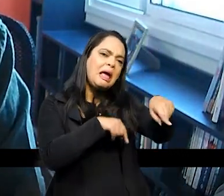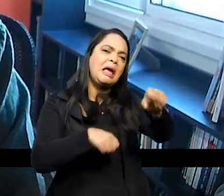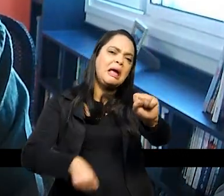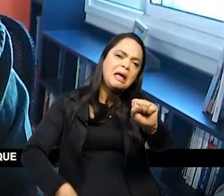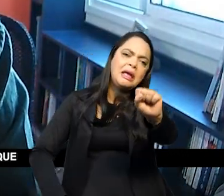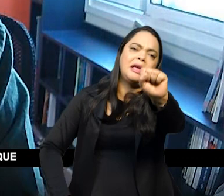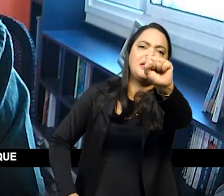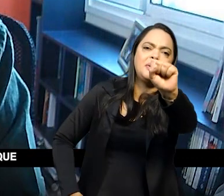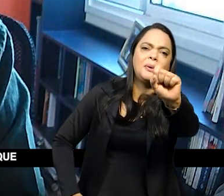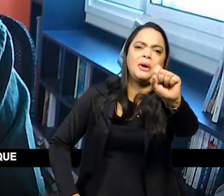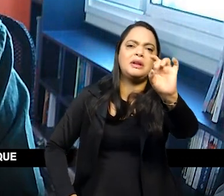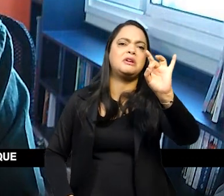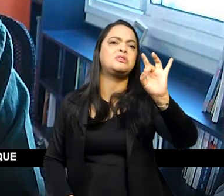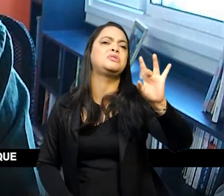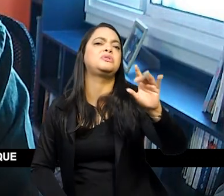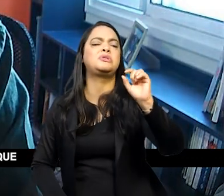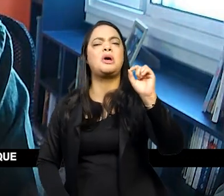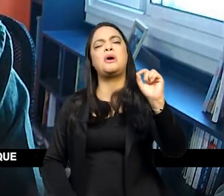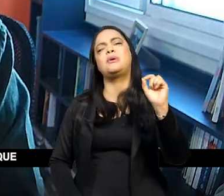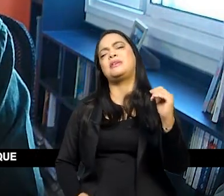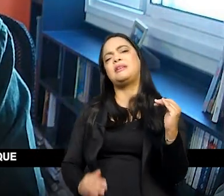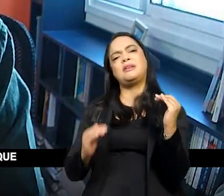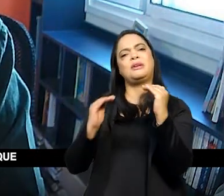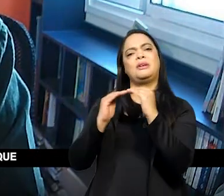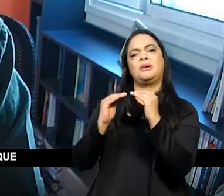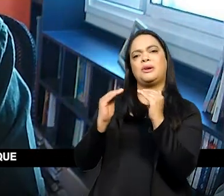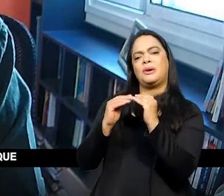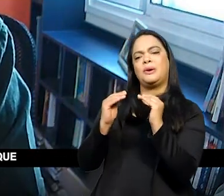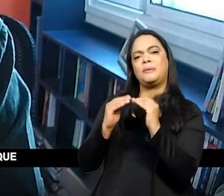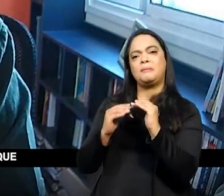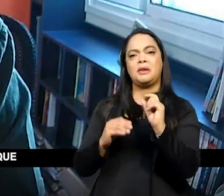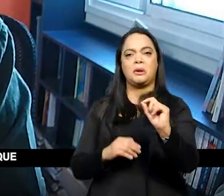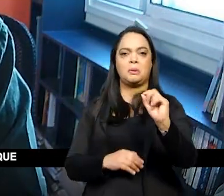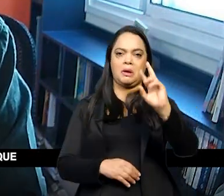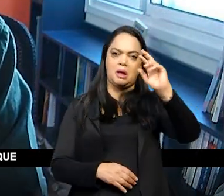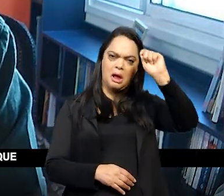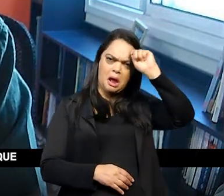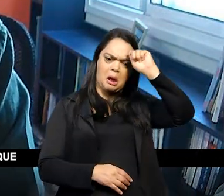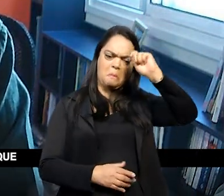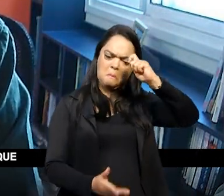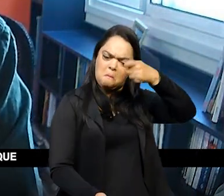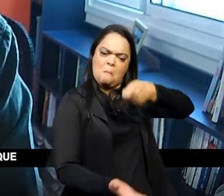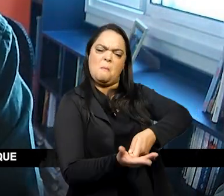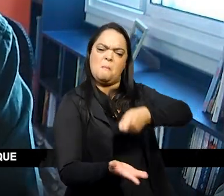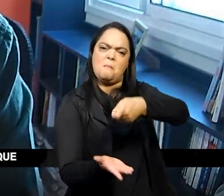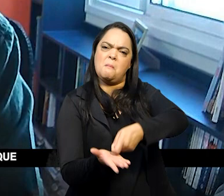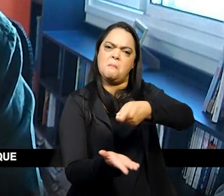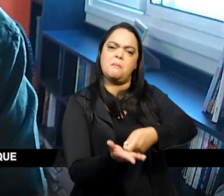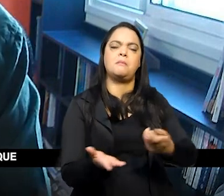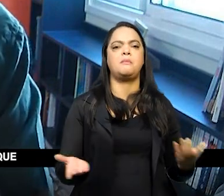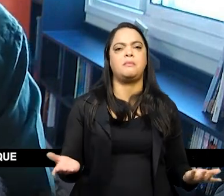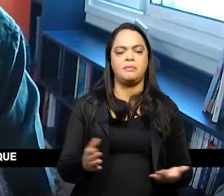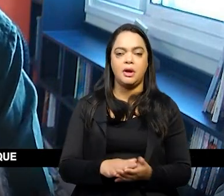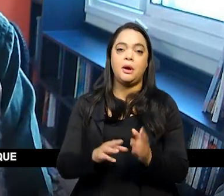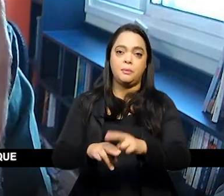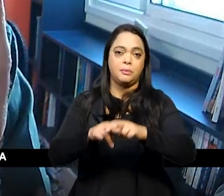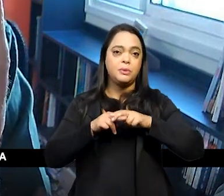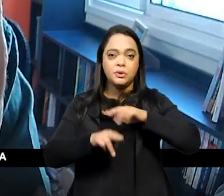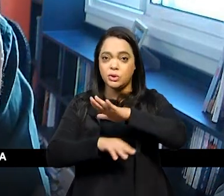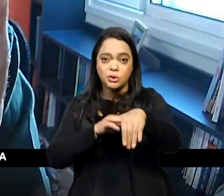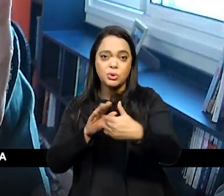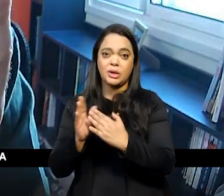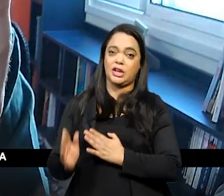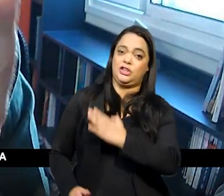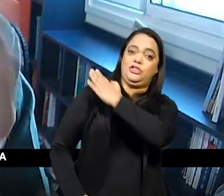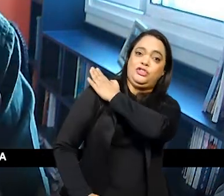serve perfeitamente bem a autoritarismos de toda parte é por isso que todas as ditaduras